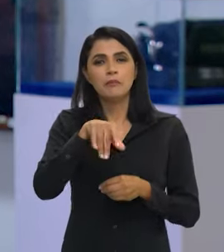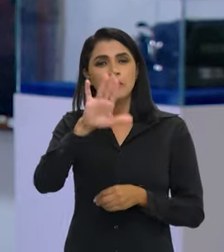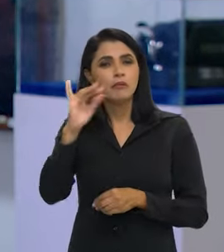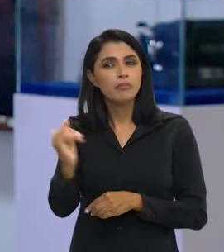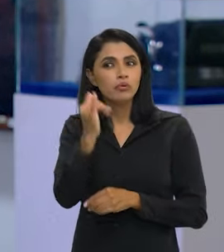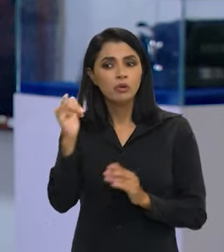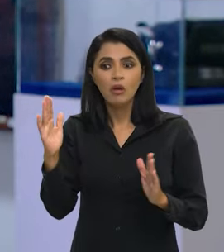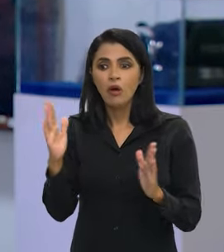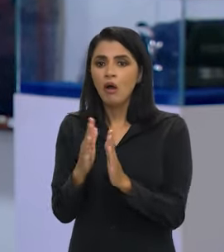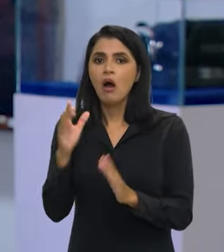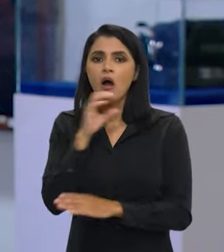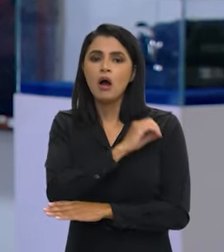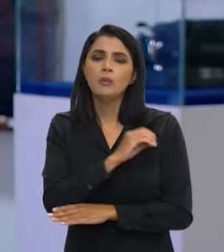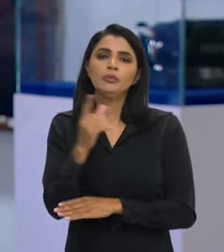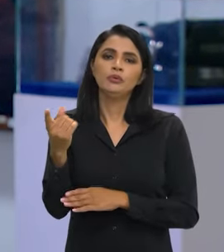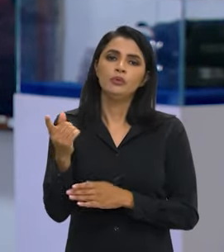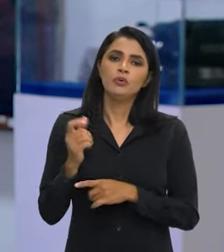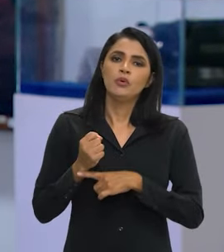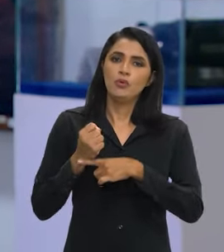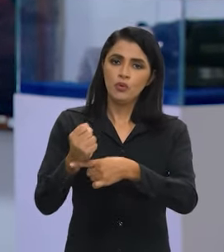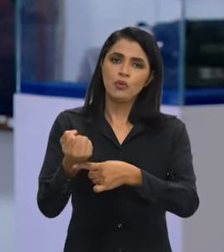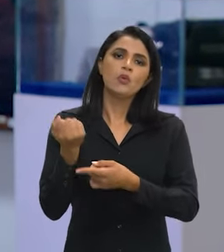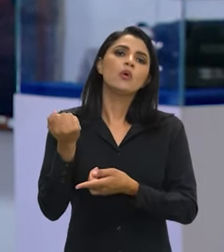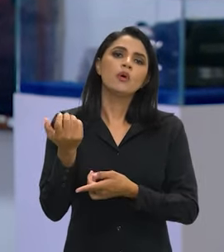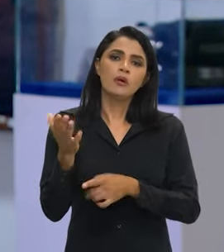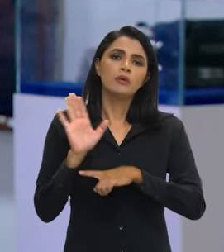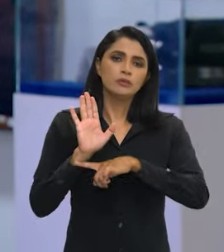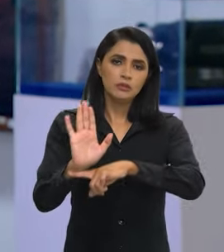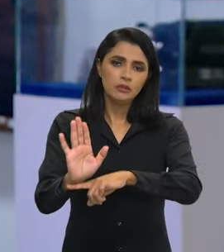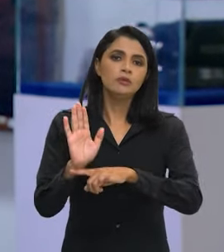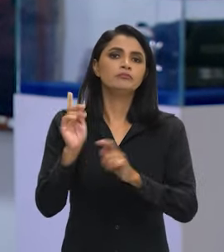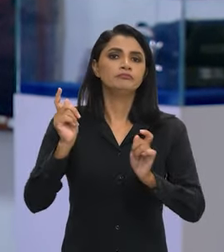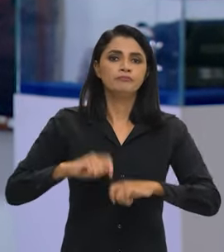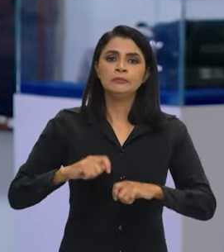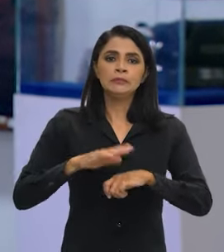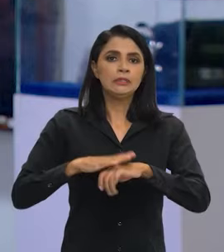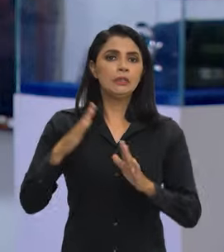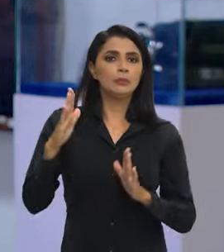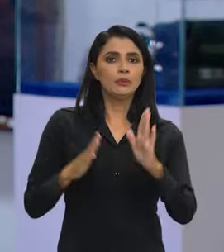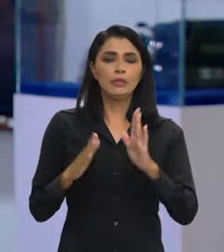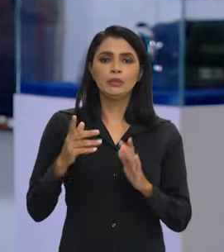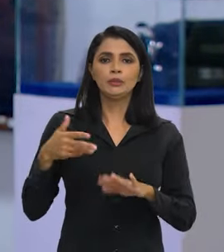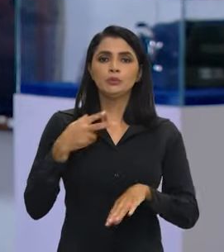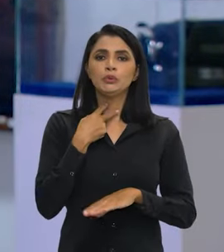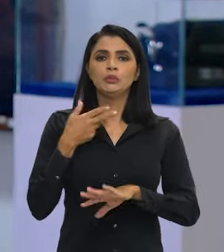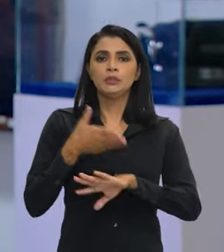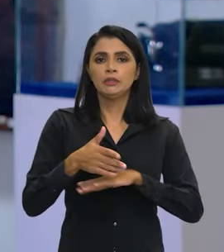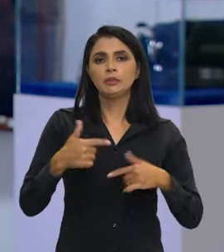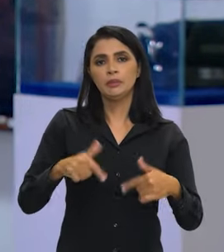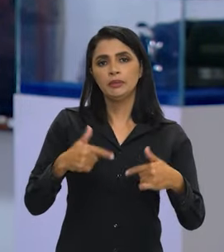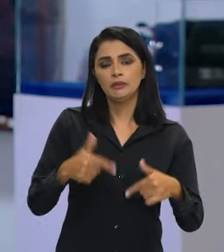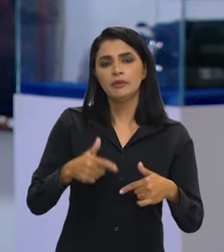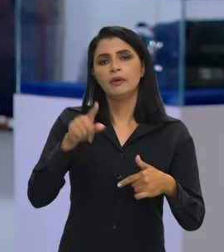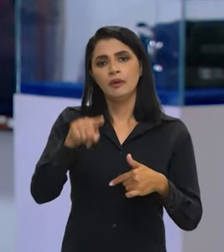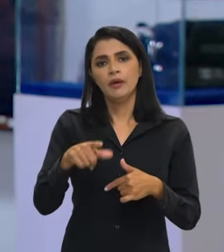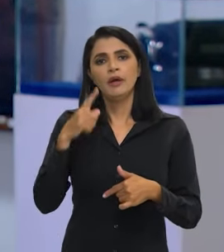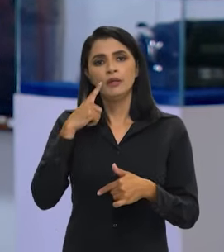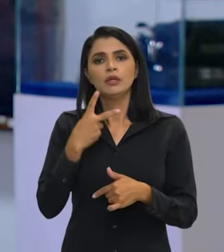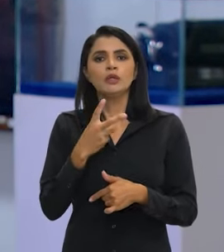curto prazo, que é o nosso auxílio em capacidade temporária. Chegamos no final do ano em 46 o tempo líquido,